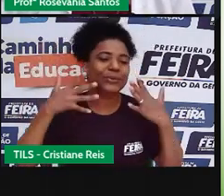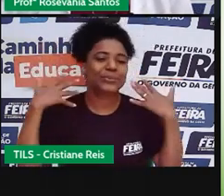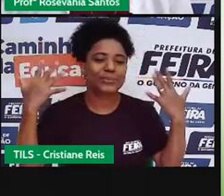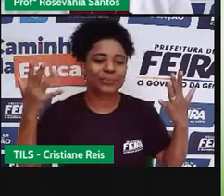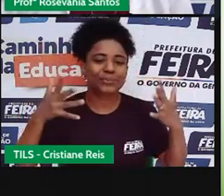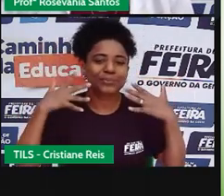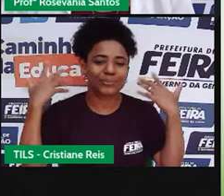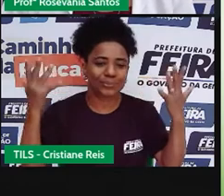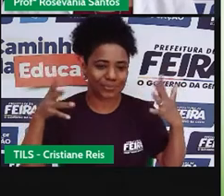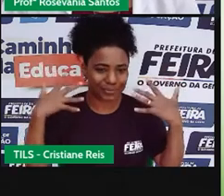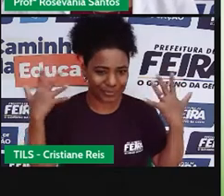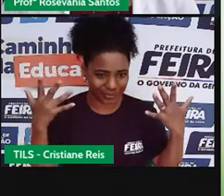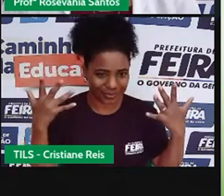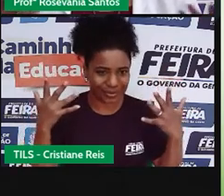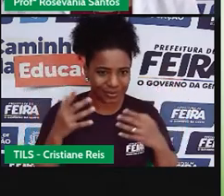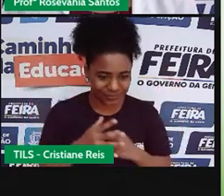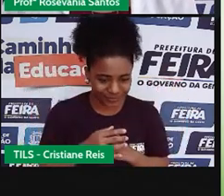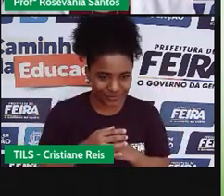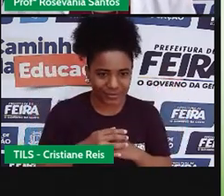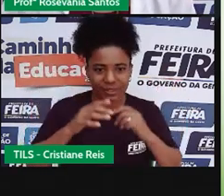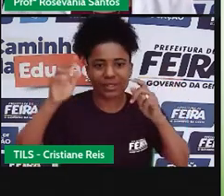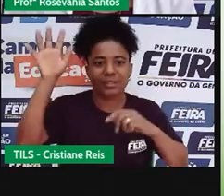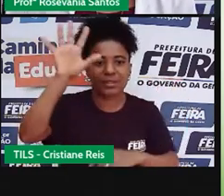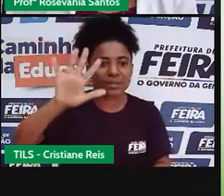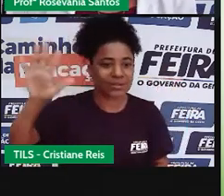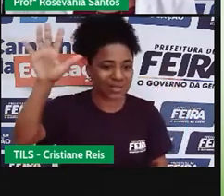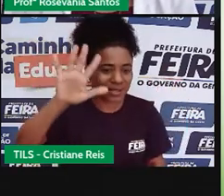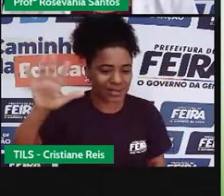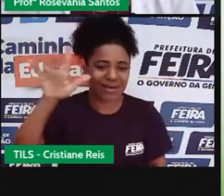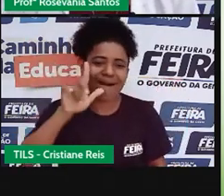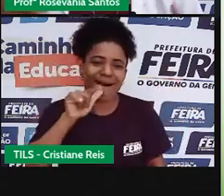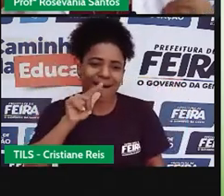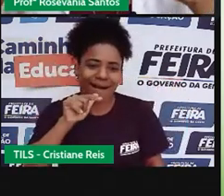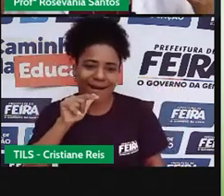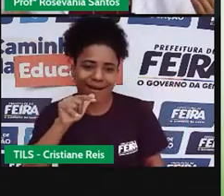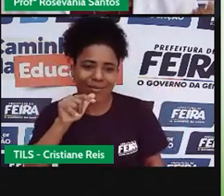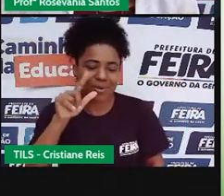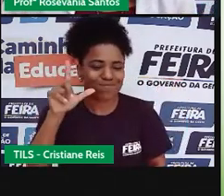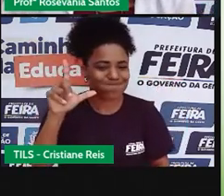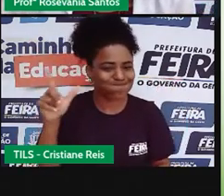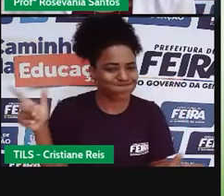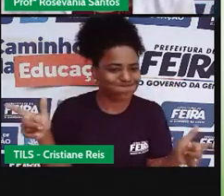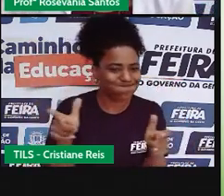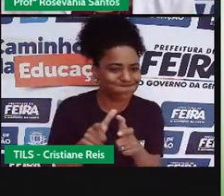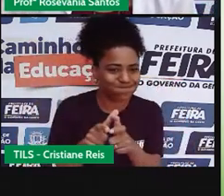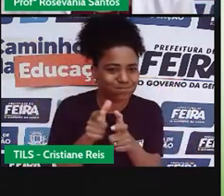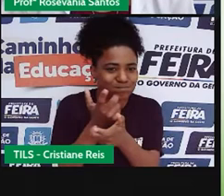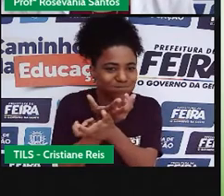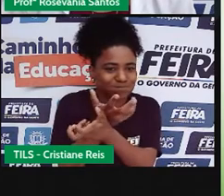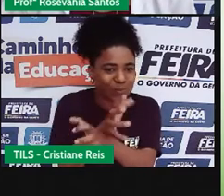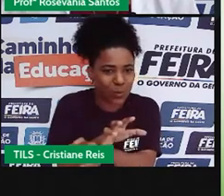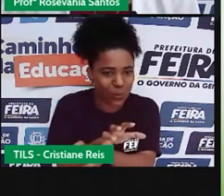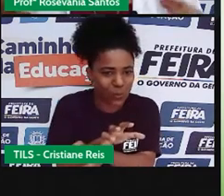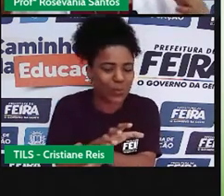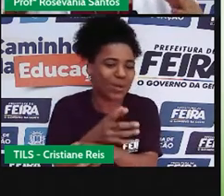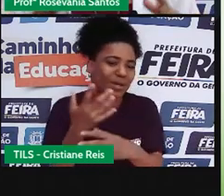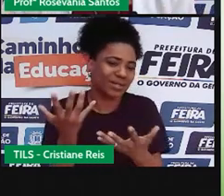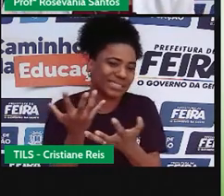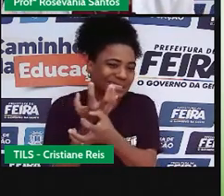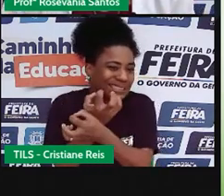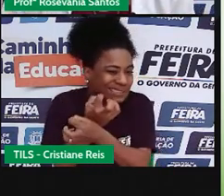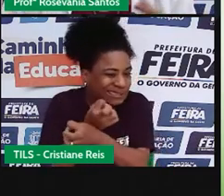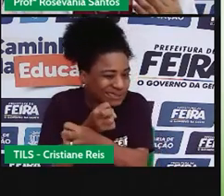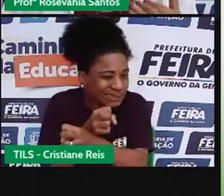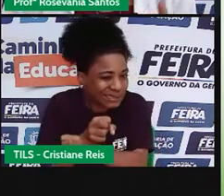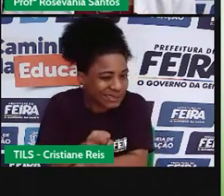aqui, né, né, uma região, né, com escassez de água, que vai ter até momento de ter seca. É